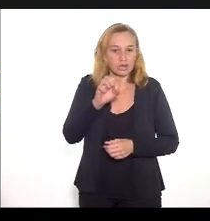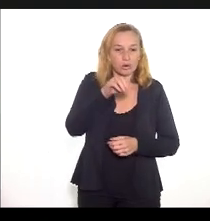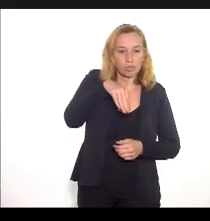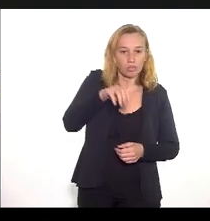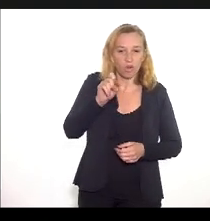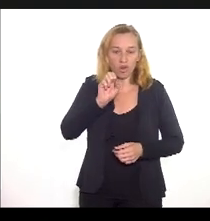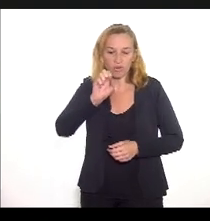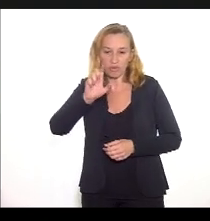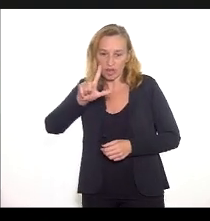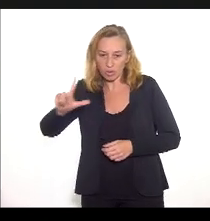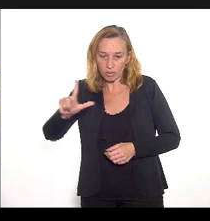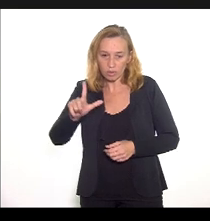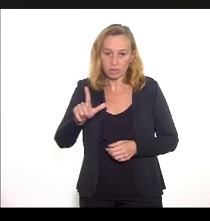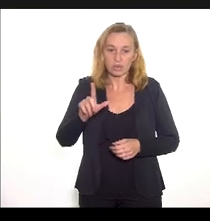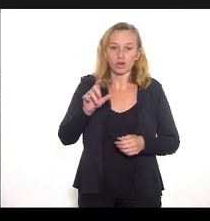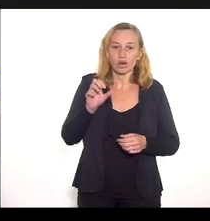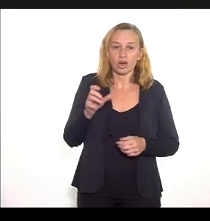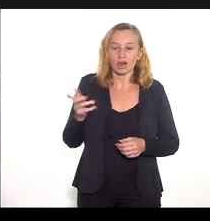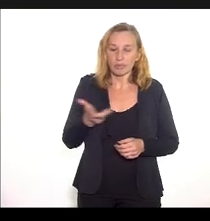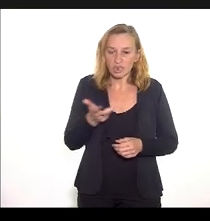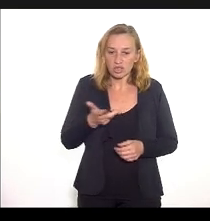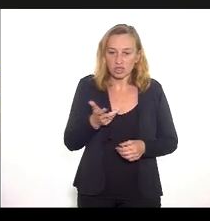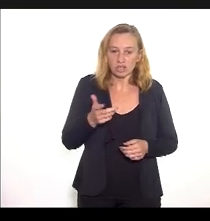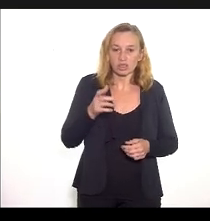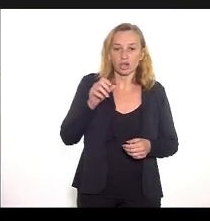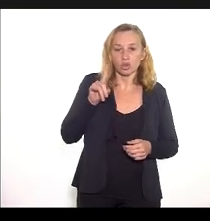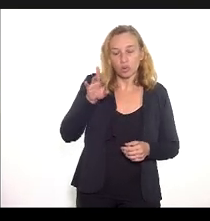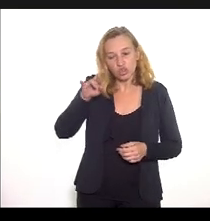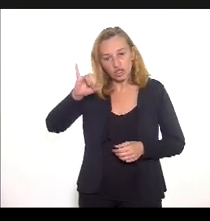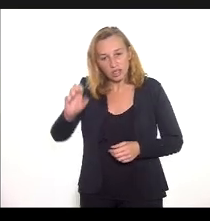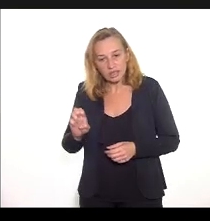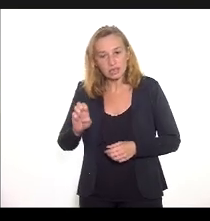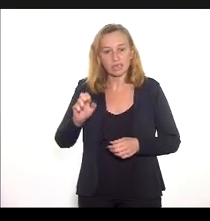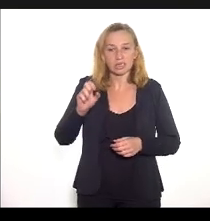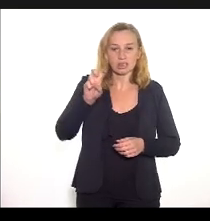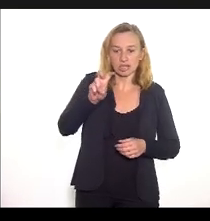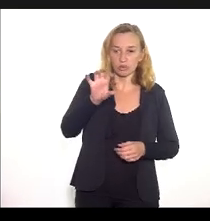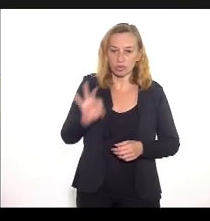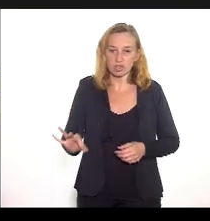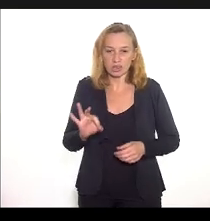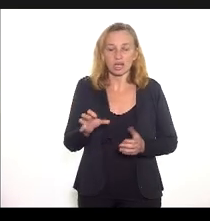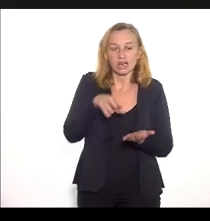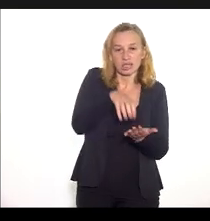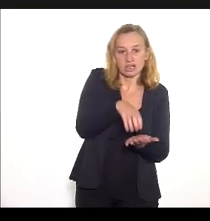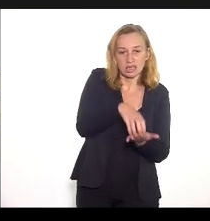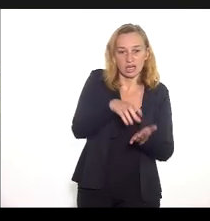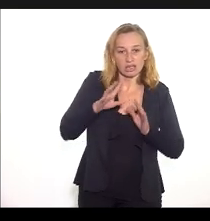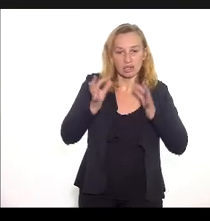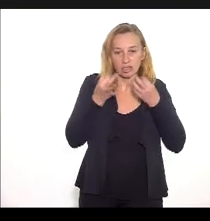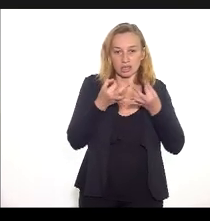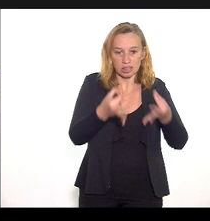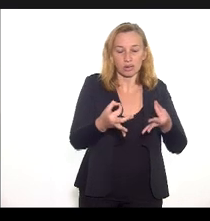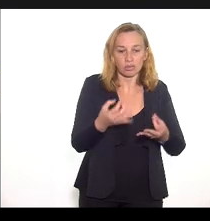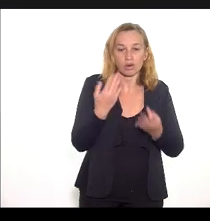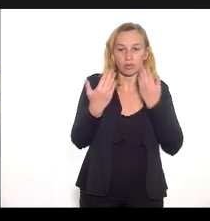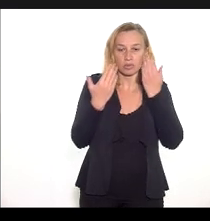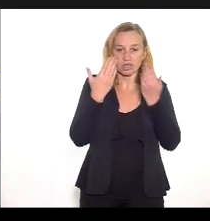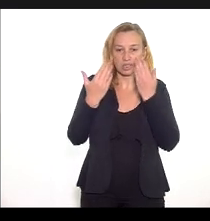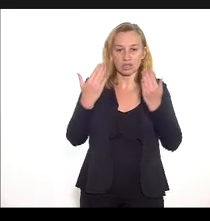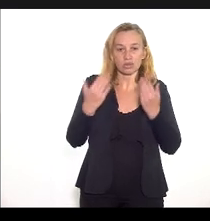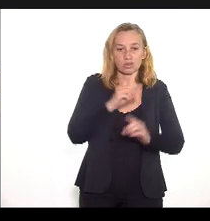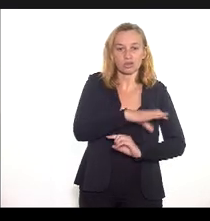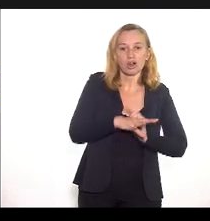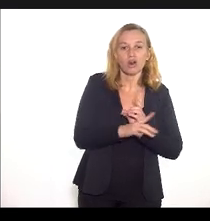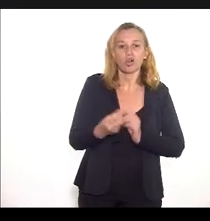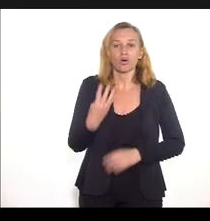pré-hospitalar urgência-emergência 5,5%. Centro de atenção psicosocial CAPES 4